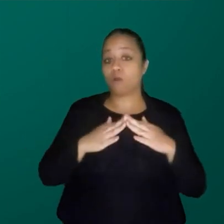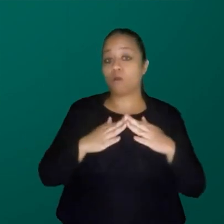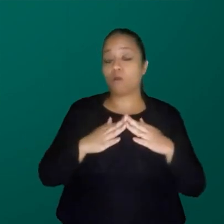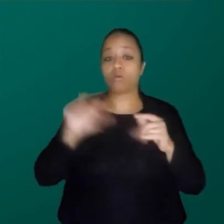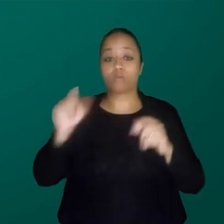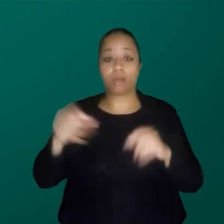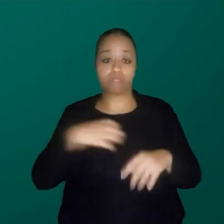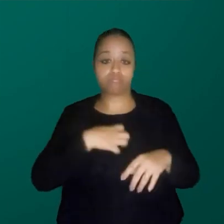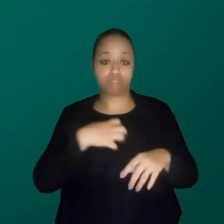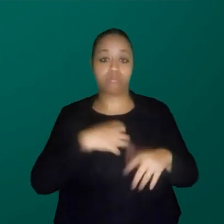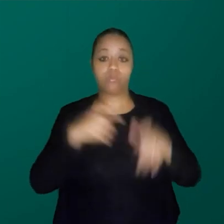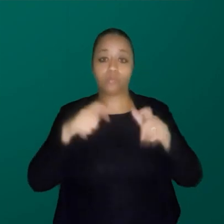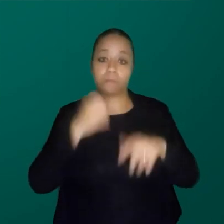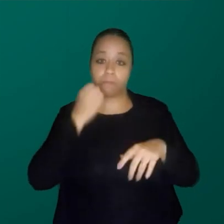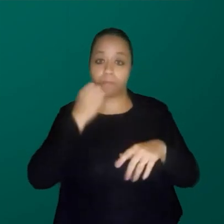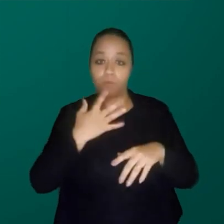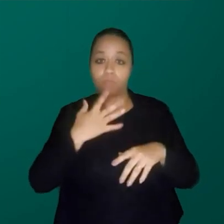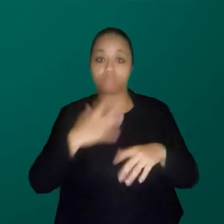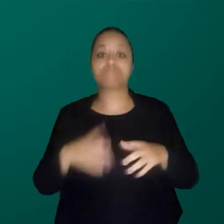de classe média,